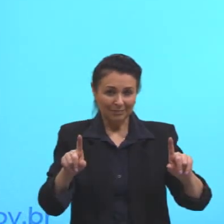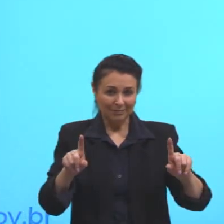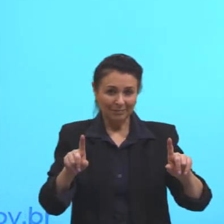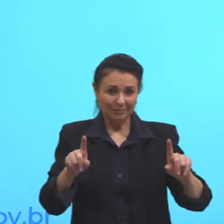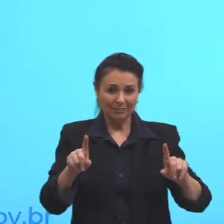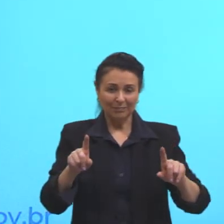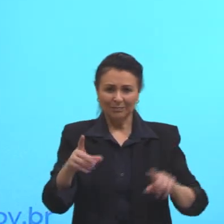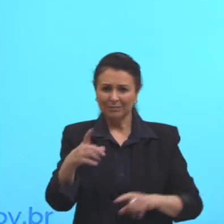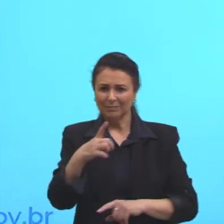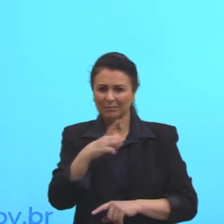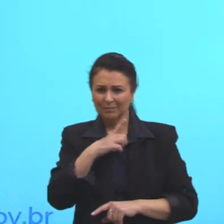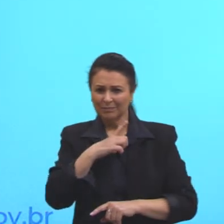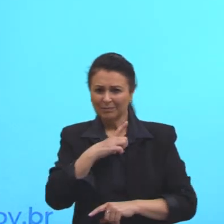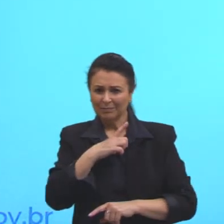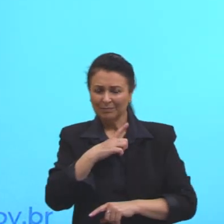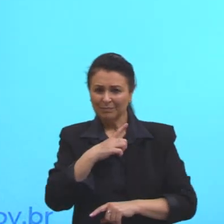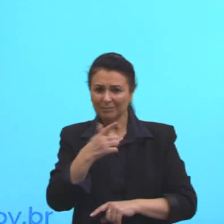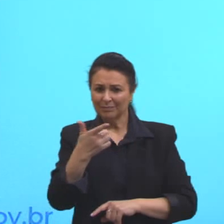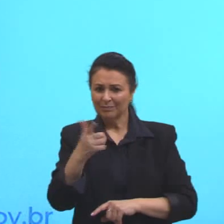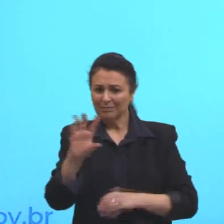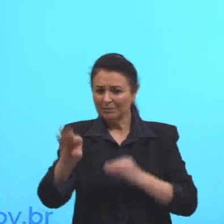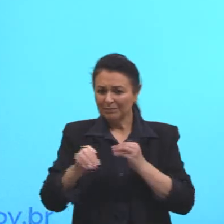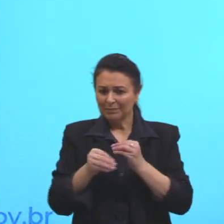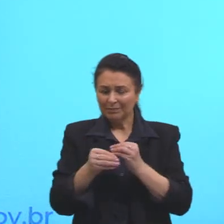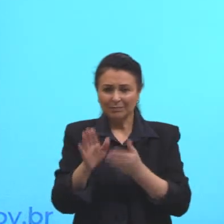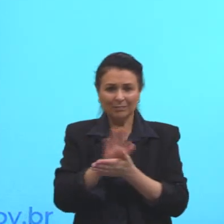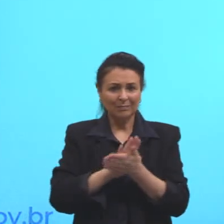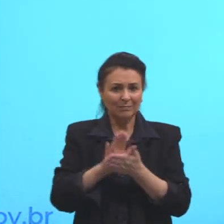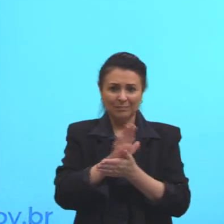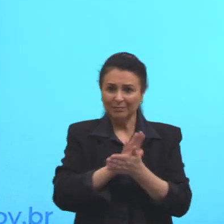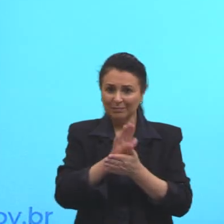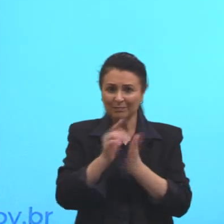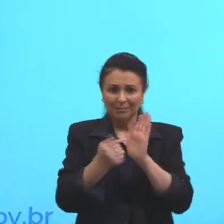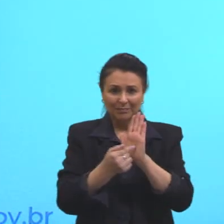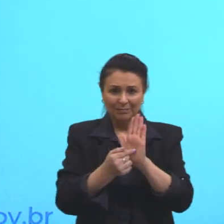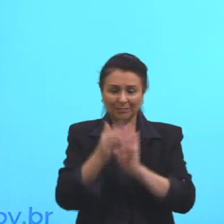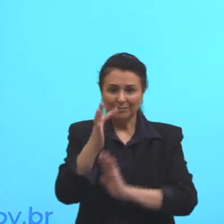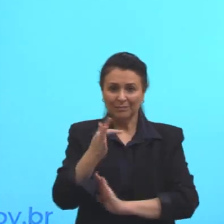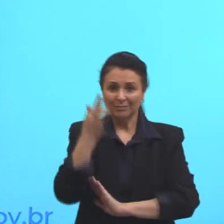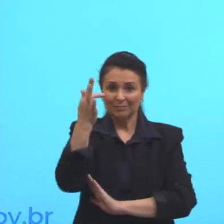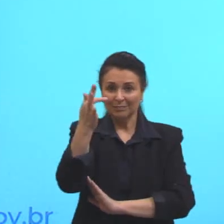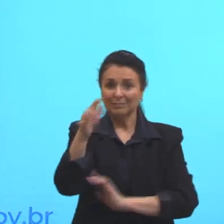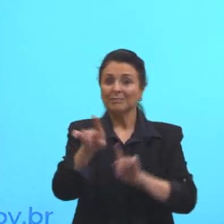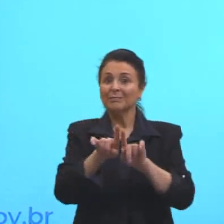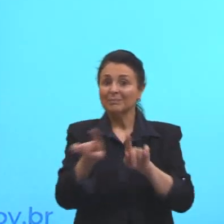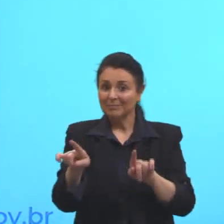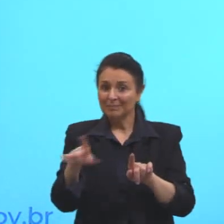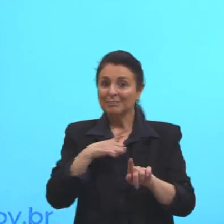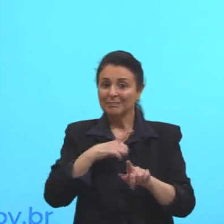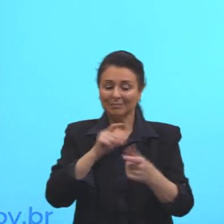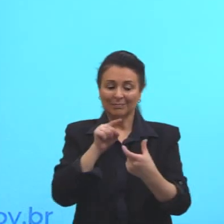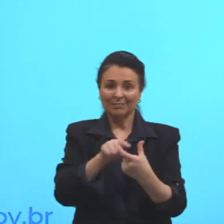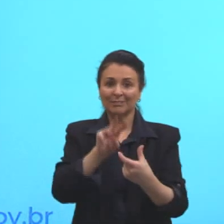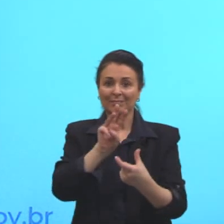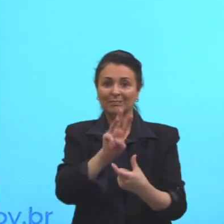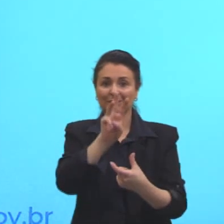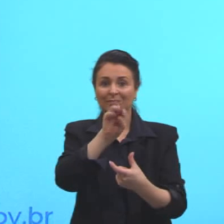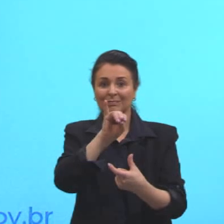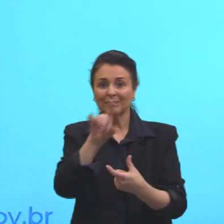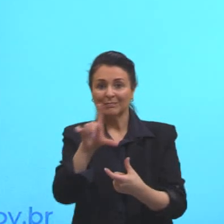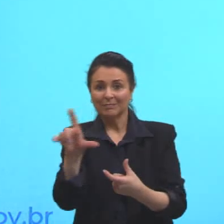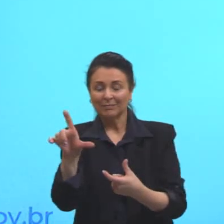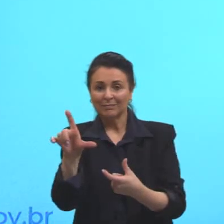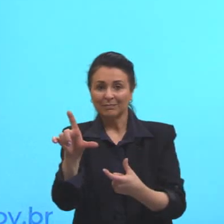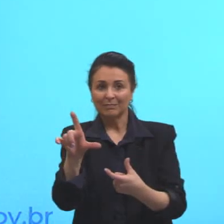conter, ele não recebeu nada nele para indicar futuro, mas ele recebeu uma palavra, o will. O be não